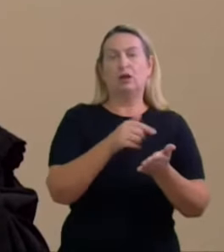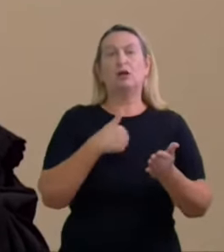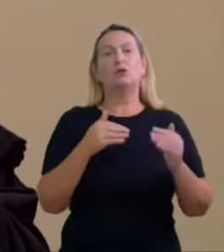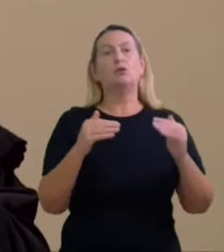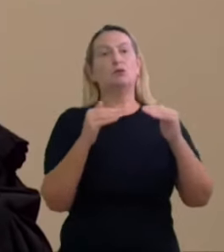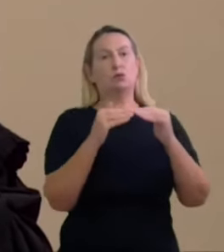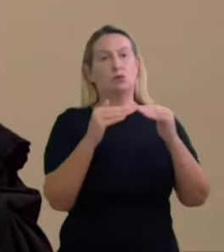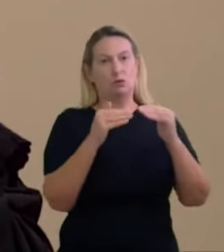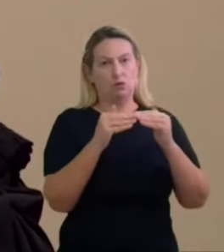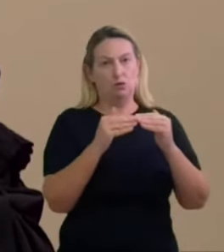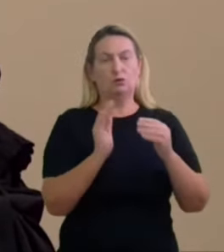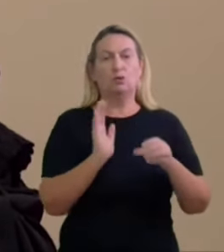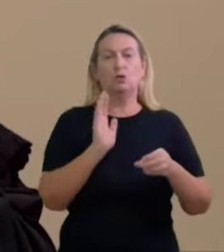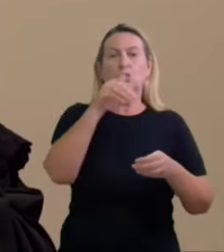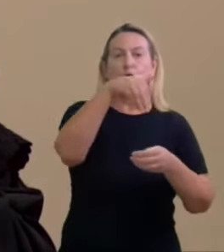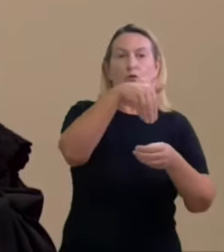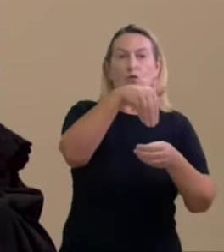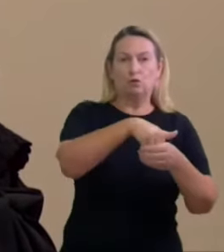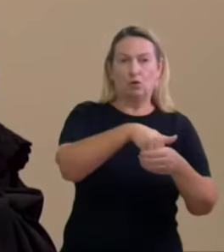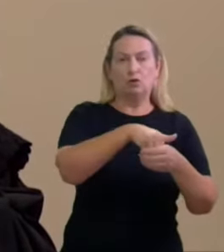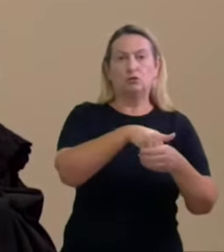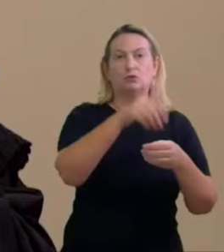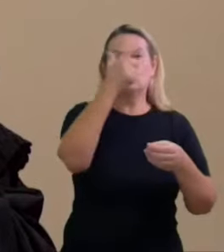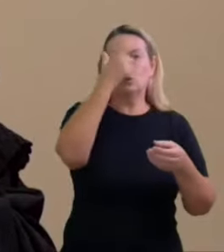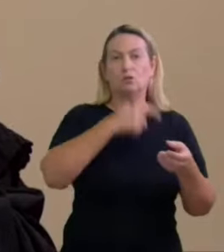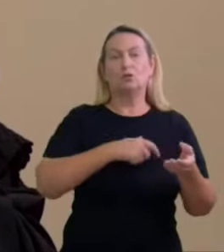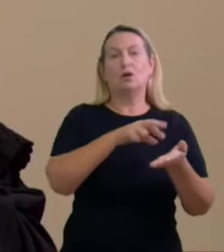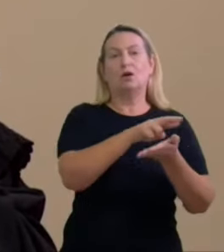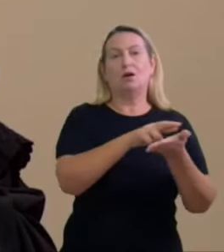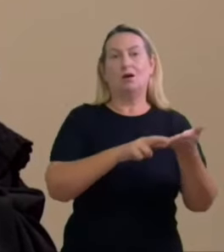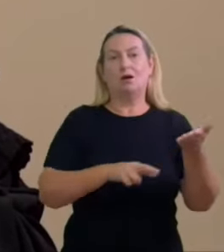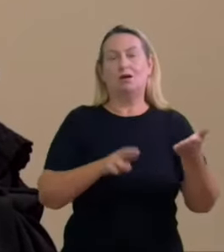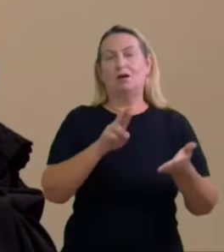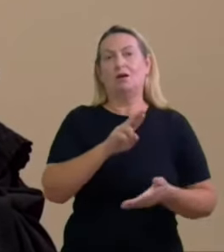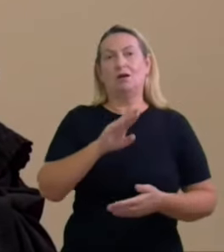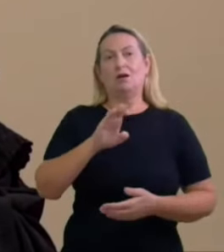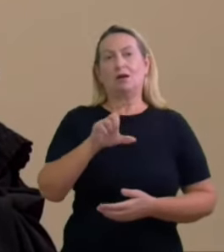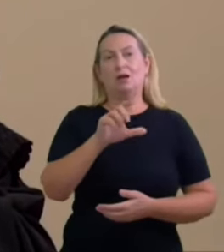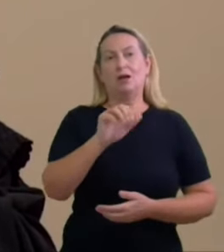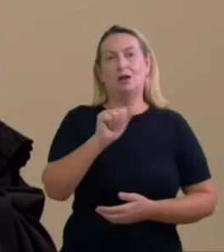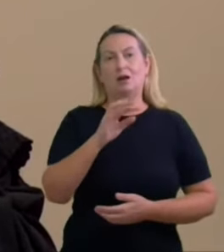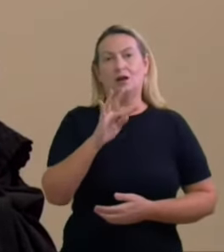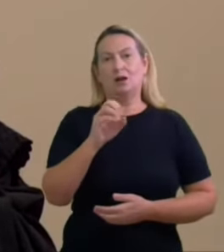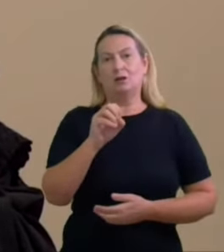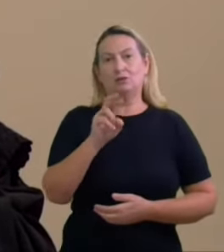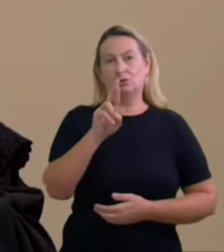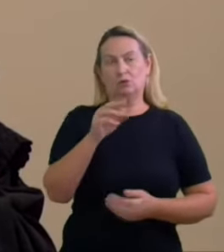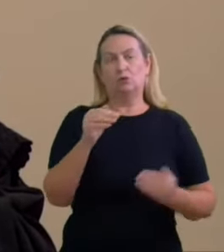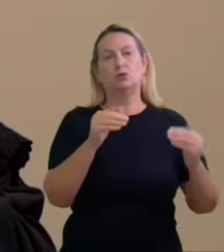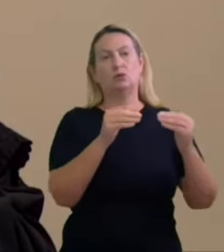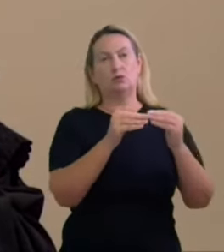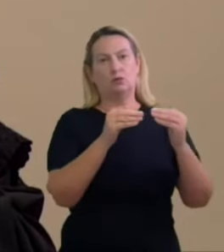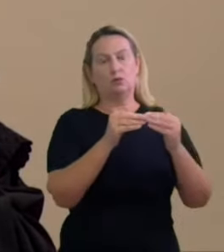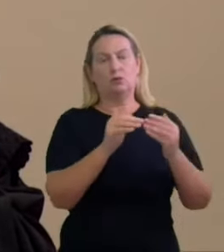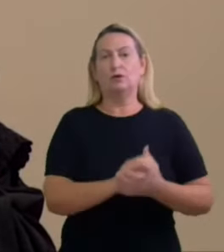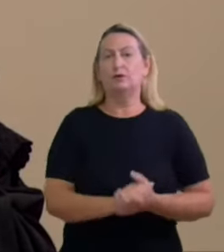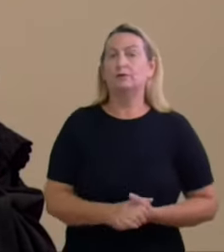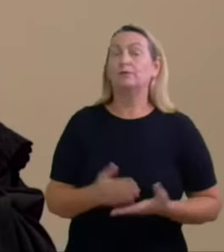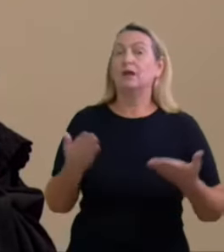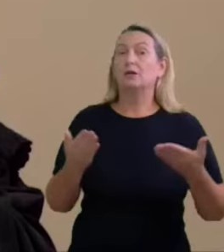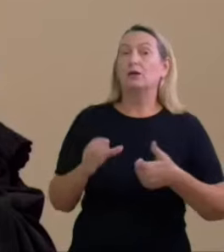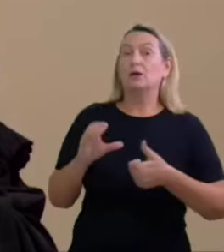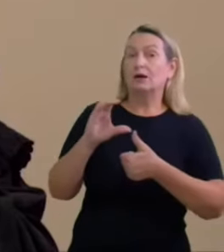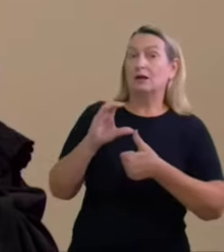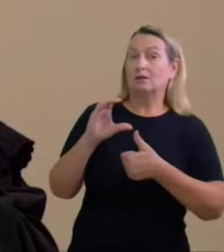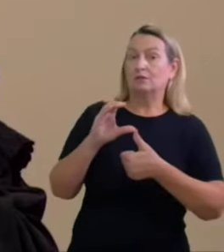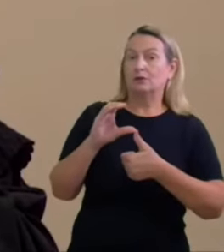apontamento ou outro mas eu não vou ler vou resumir aqui a minha a minha exposição vou passar agora para o capítulo da gravidade